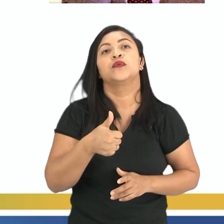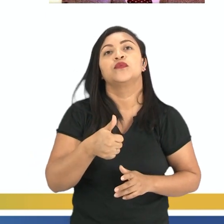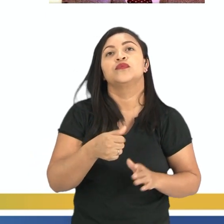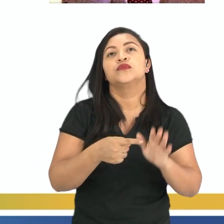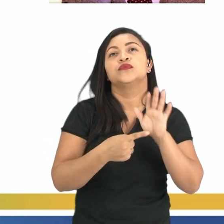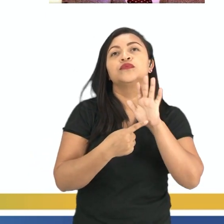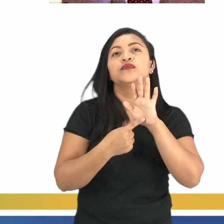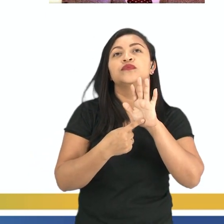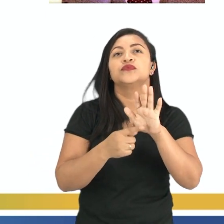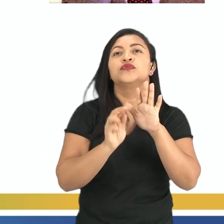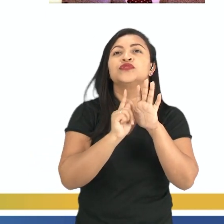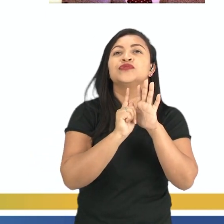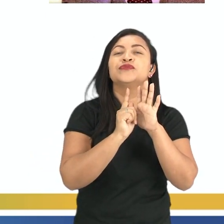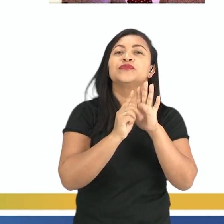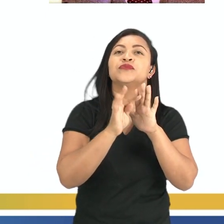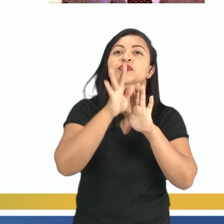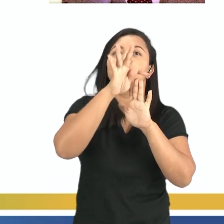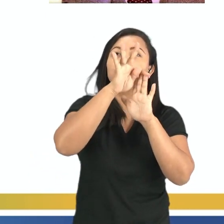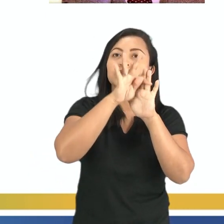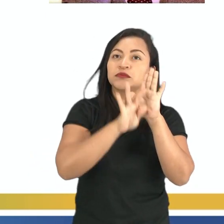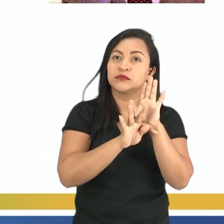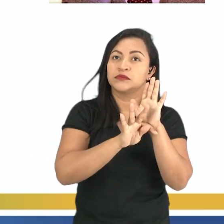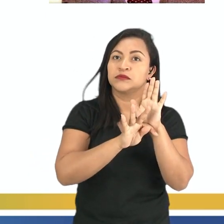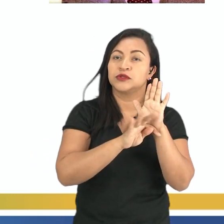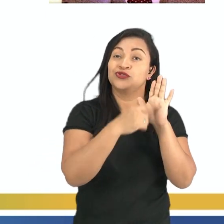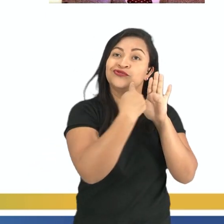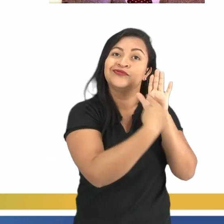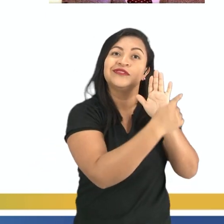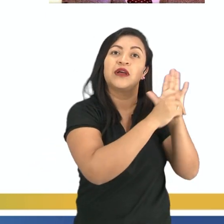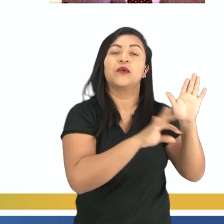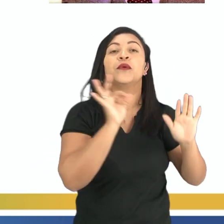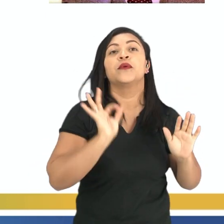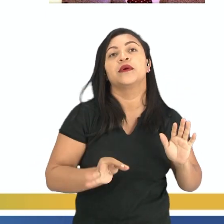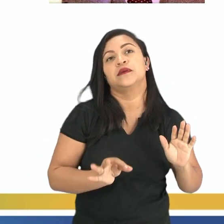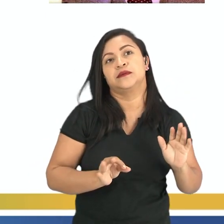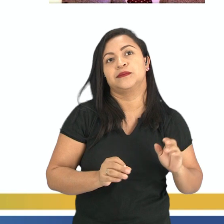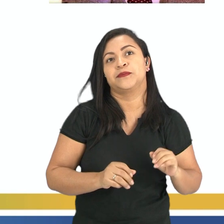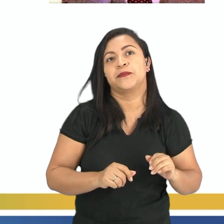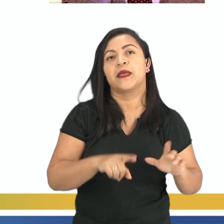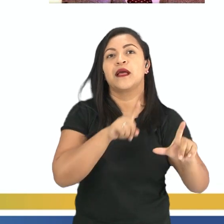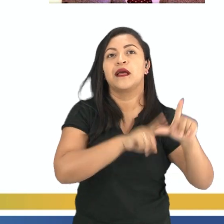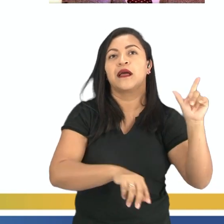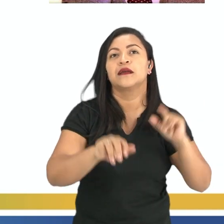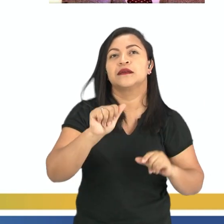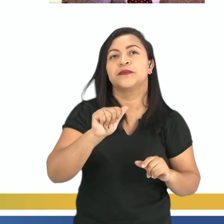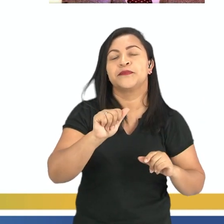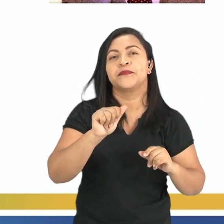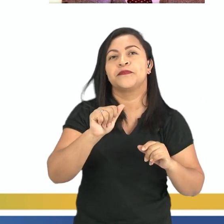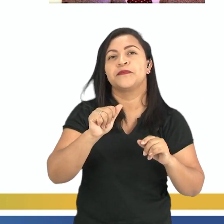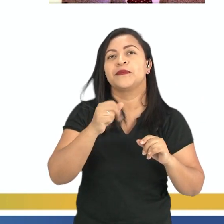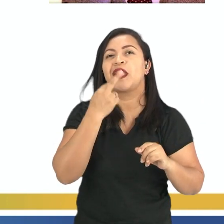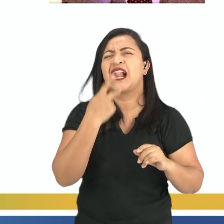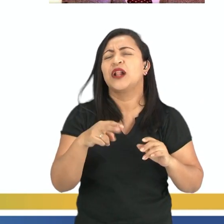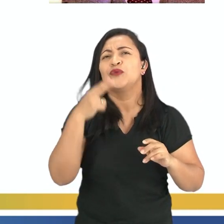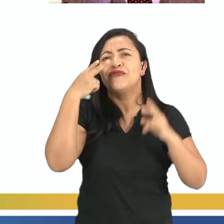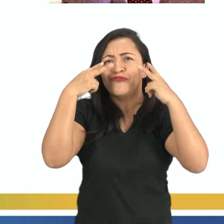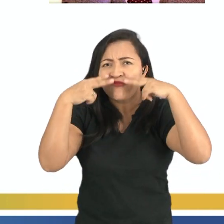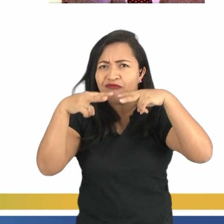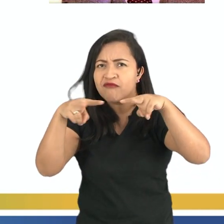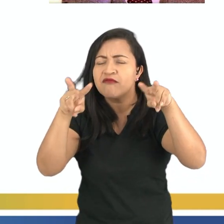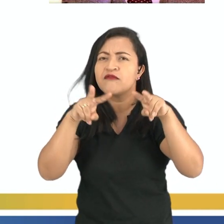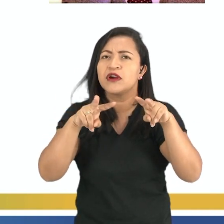apresentado, assinale a alternativa correta. Letra A. A linguagem visual não está